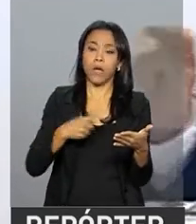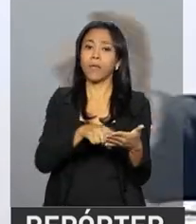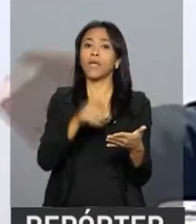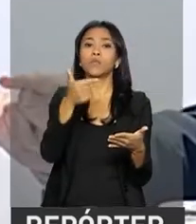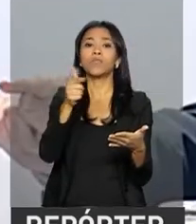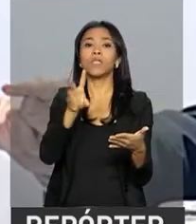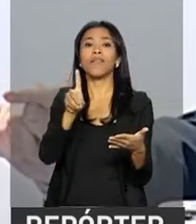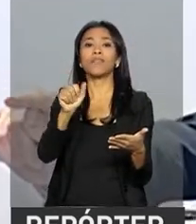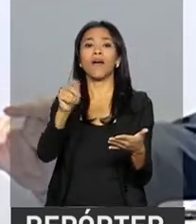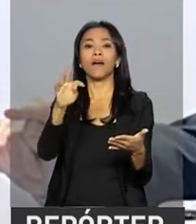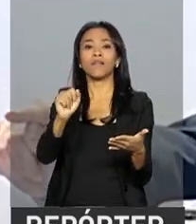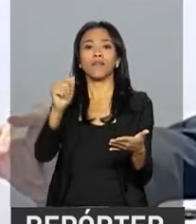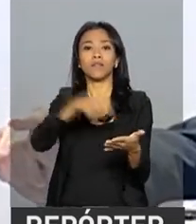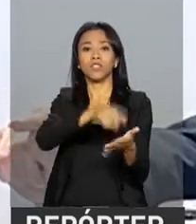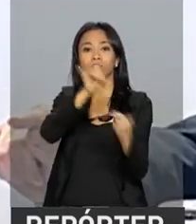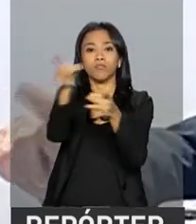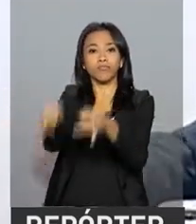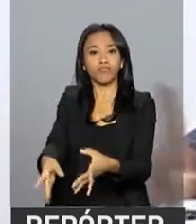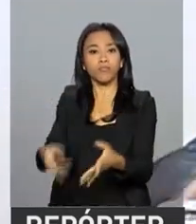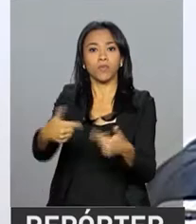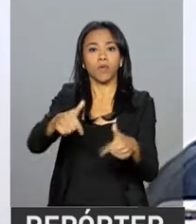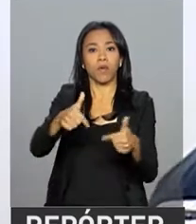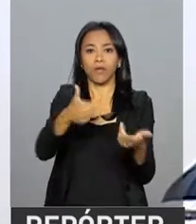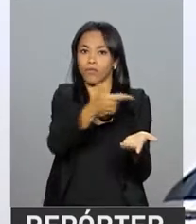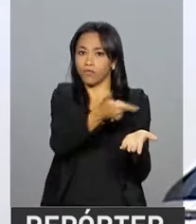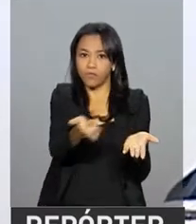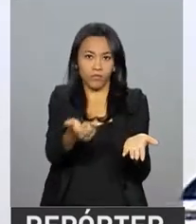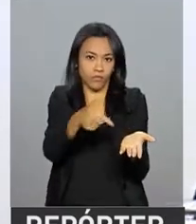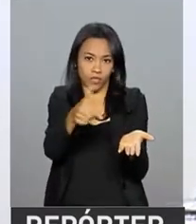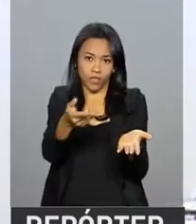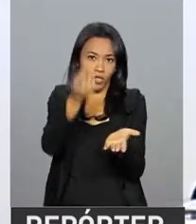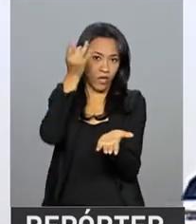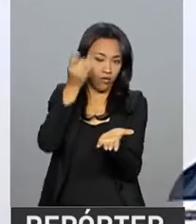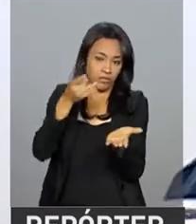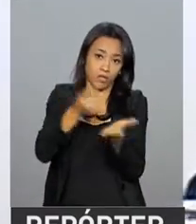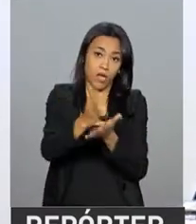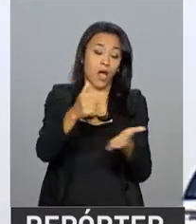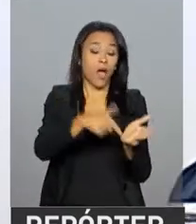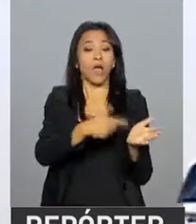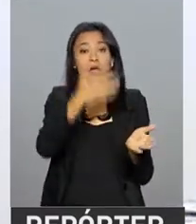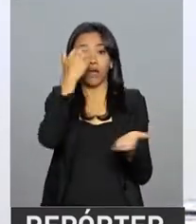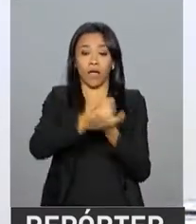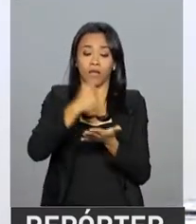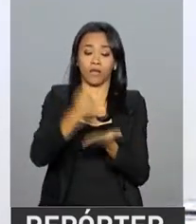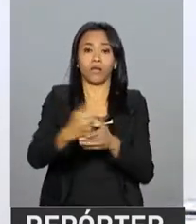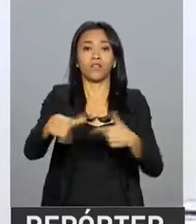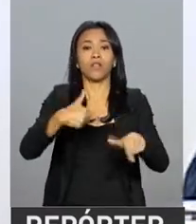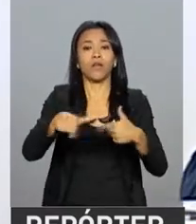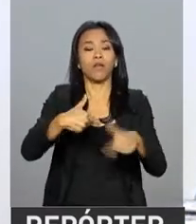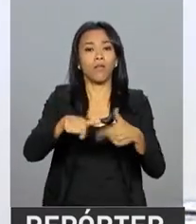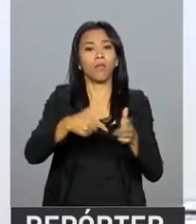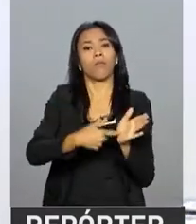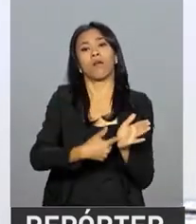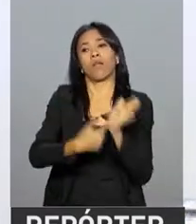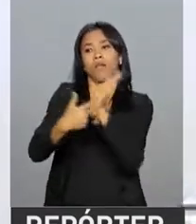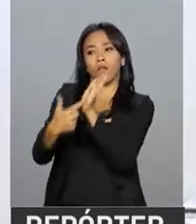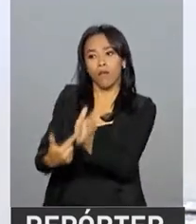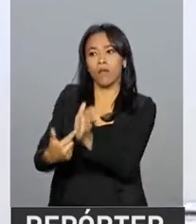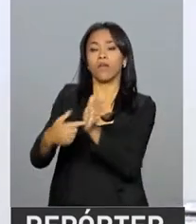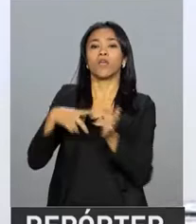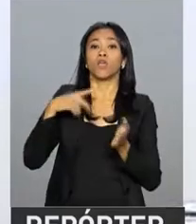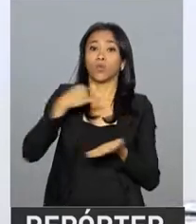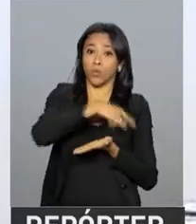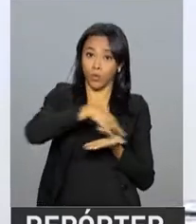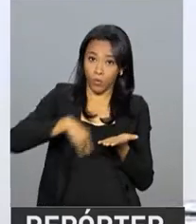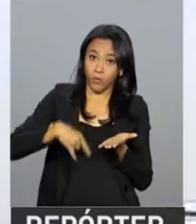da rescisão do contrato de trabalho. O trabalhador levou lá a sua carteira profissional, seu termo de rescisão do contrato de